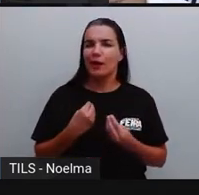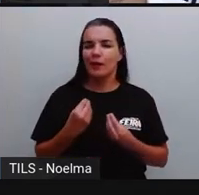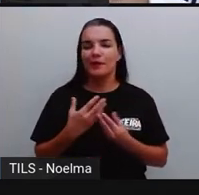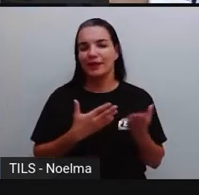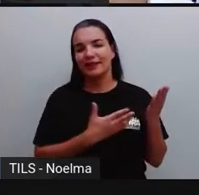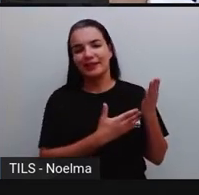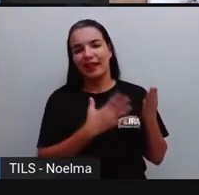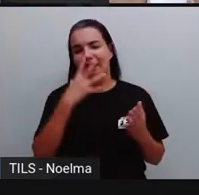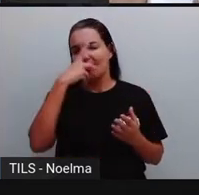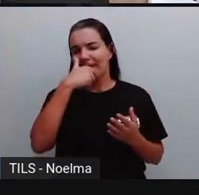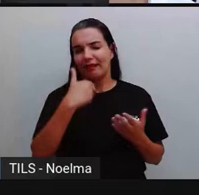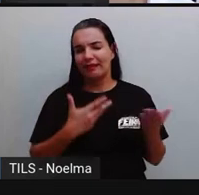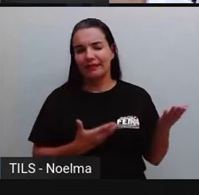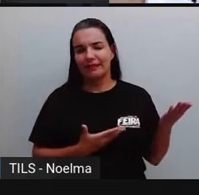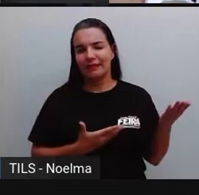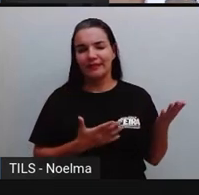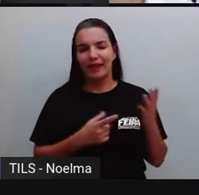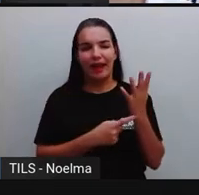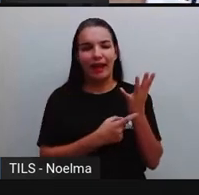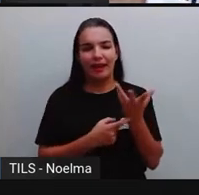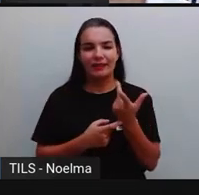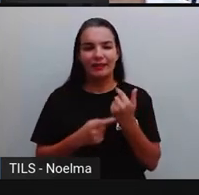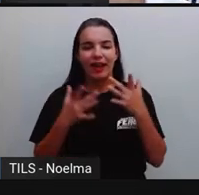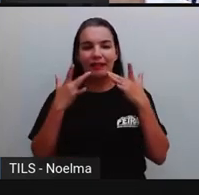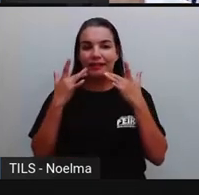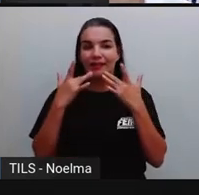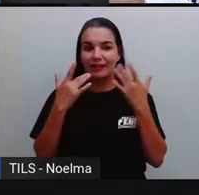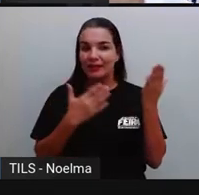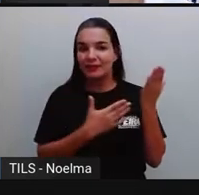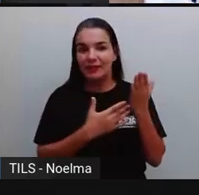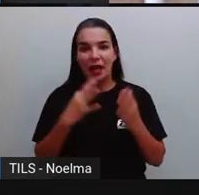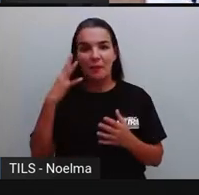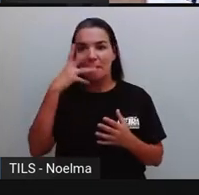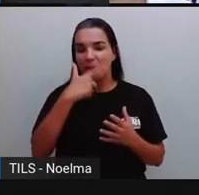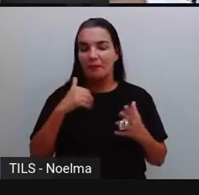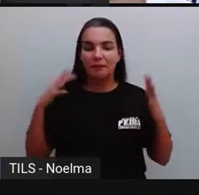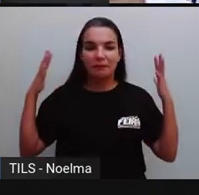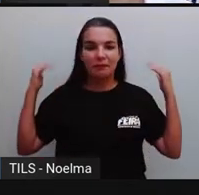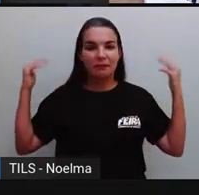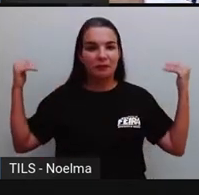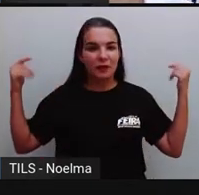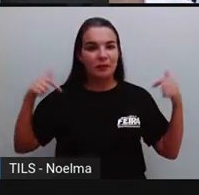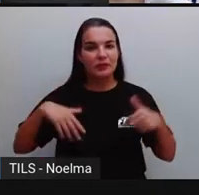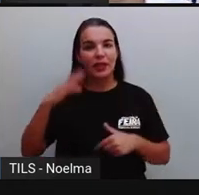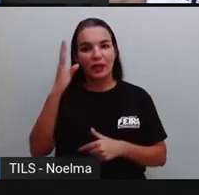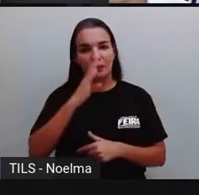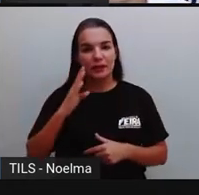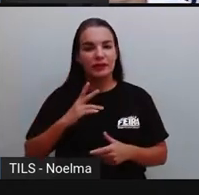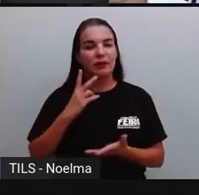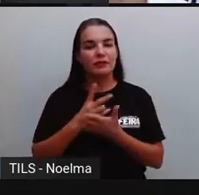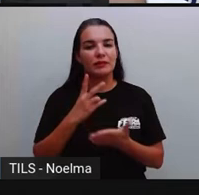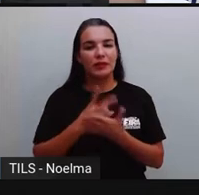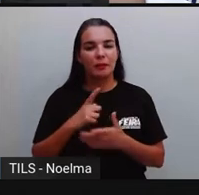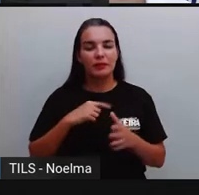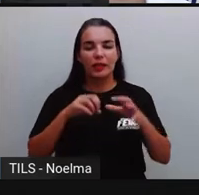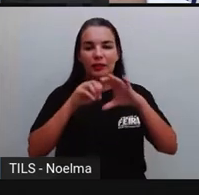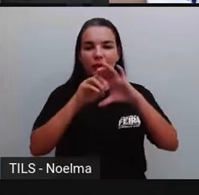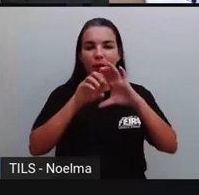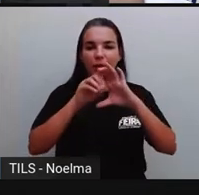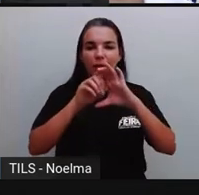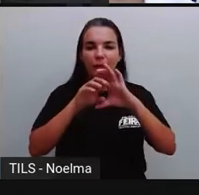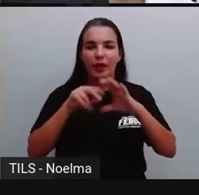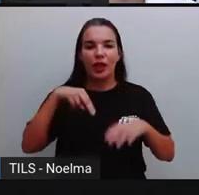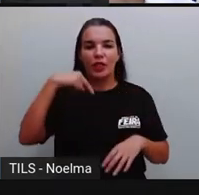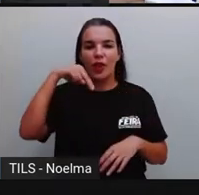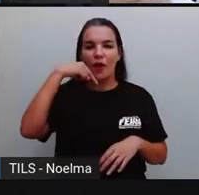olha aí, a Lini é uma atriz, né, uma das atrizes mais famosas aí do Brasil. Tá sempre aí, né, nas novelas,